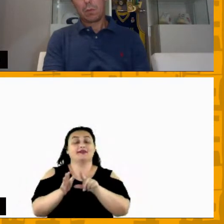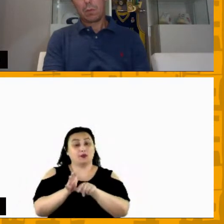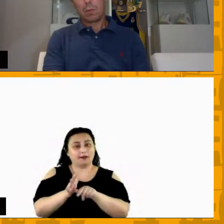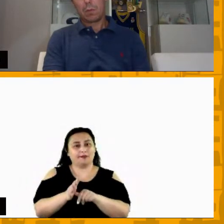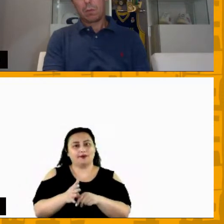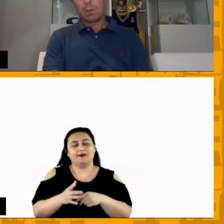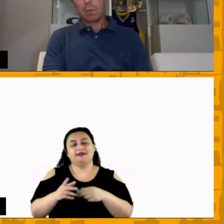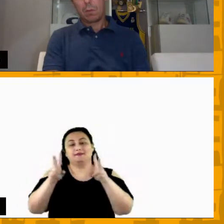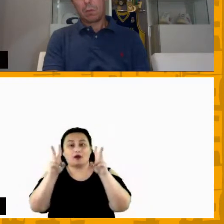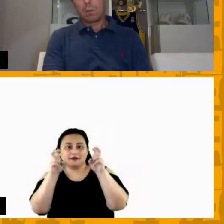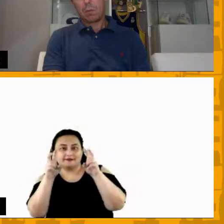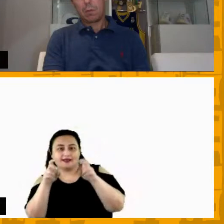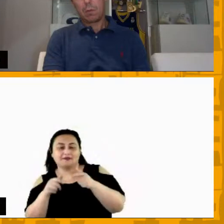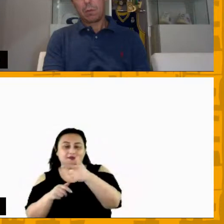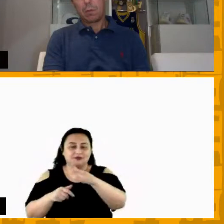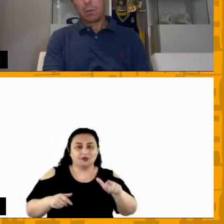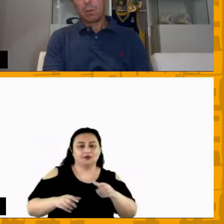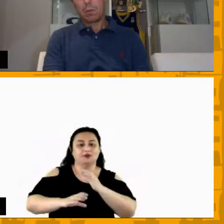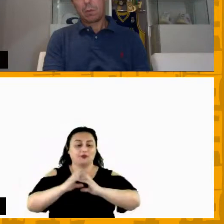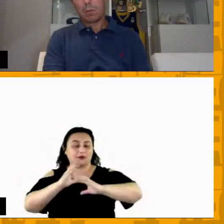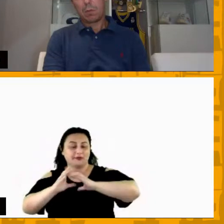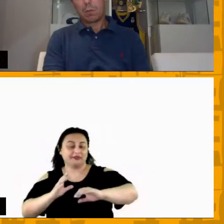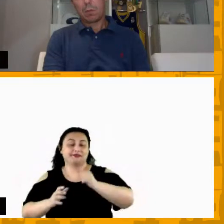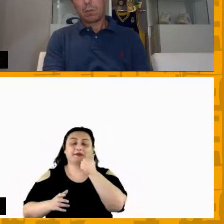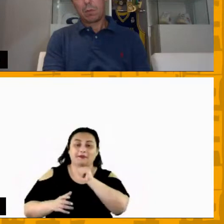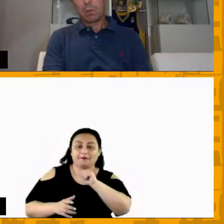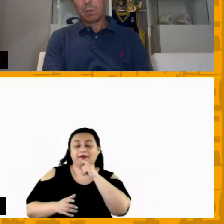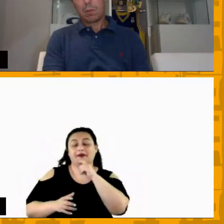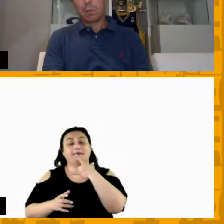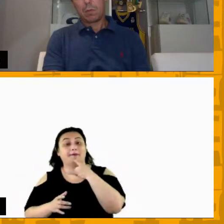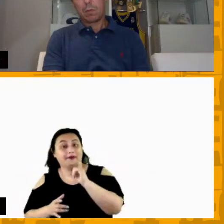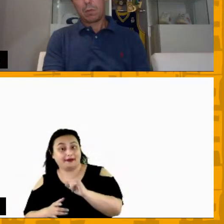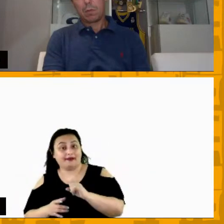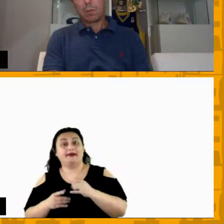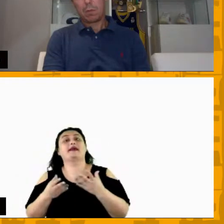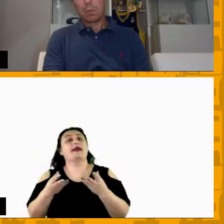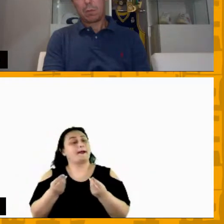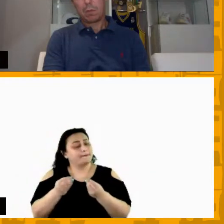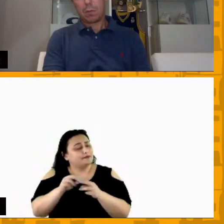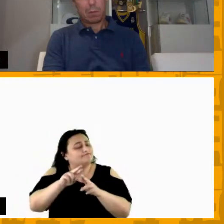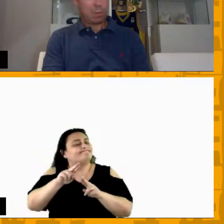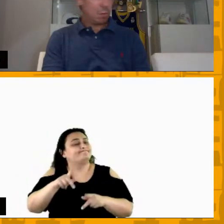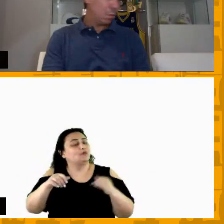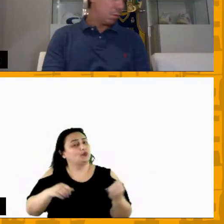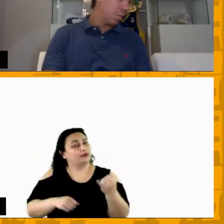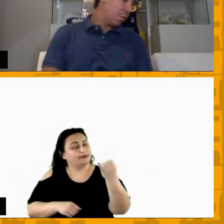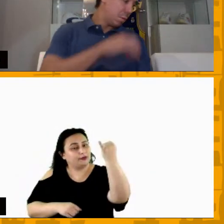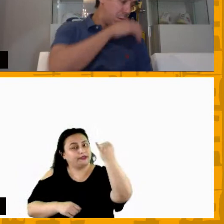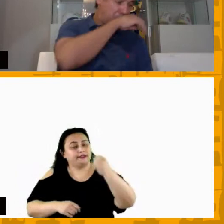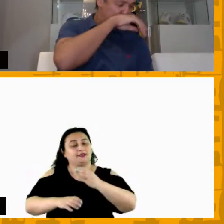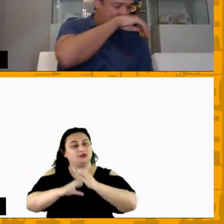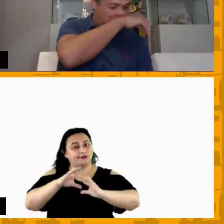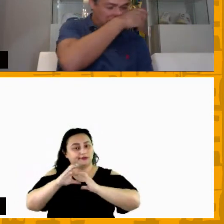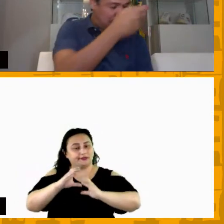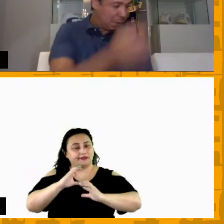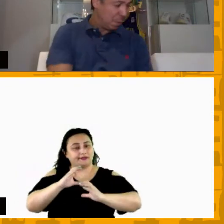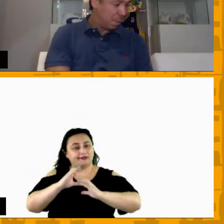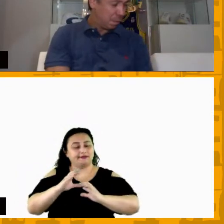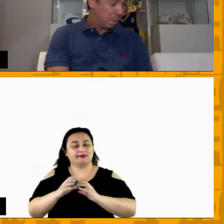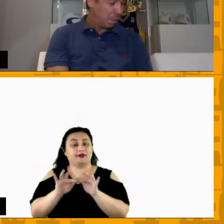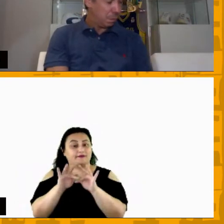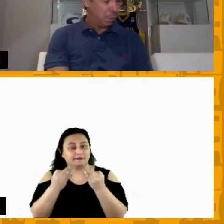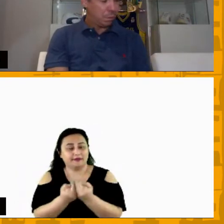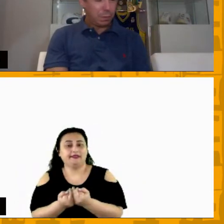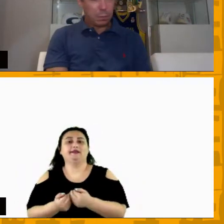tema de outro assunto a comunicação com os pais também faz uma muita diferença quando a gente pensa nisso colocar